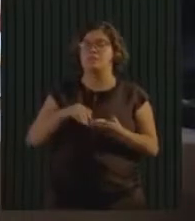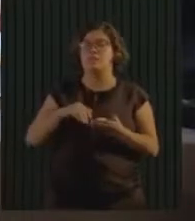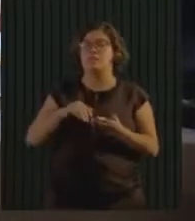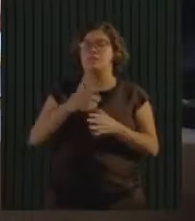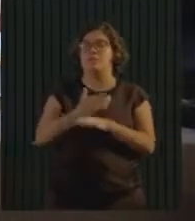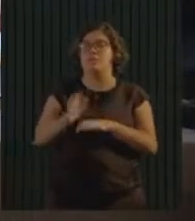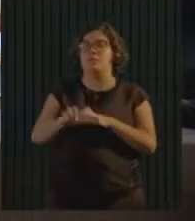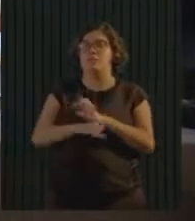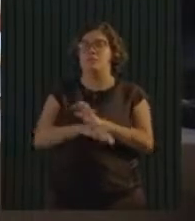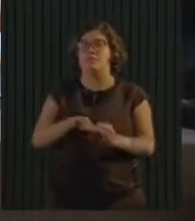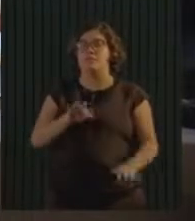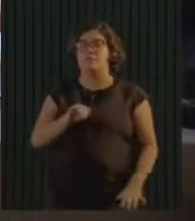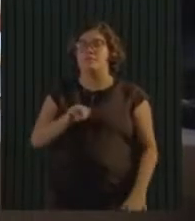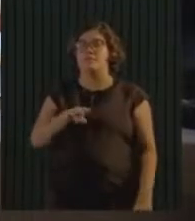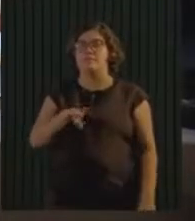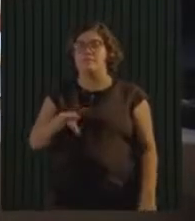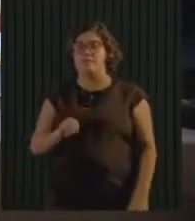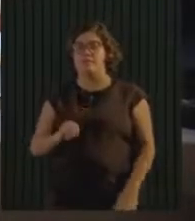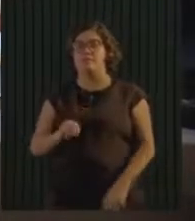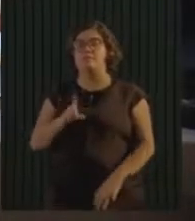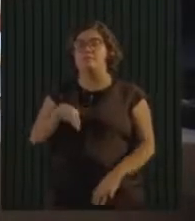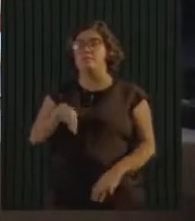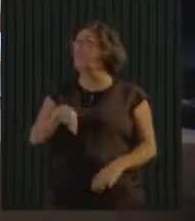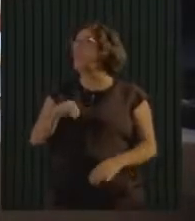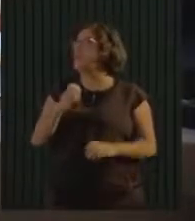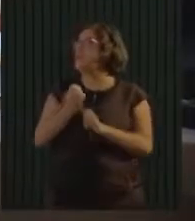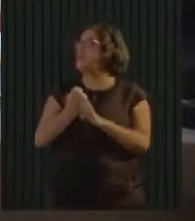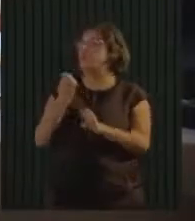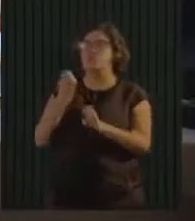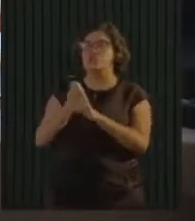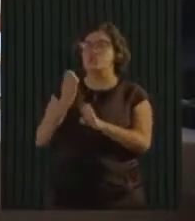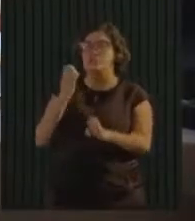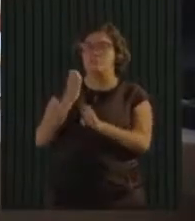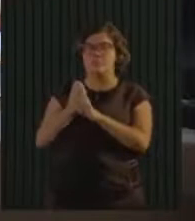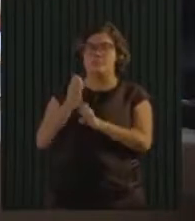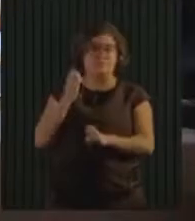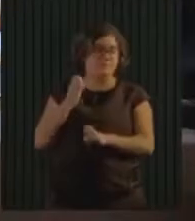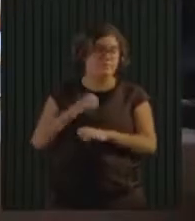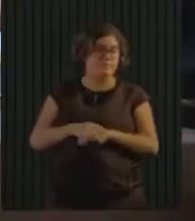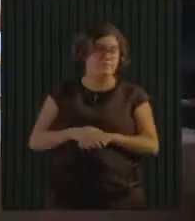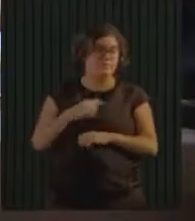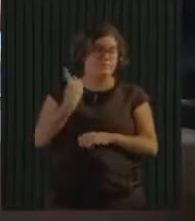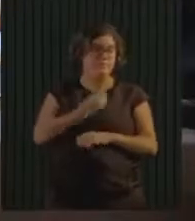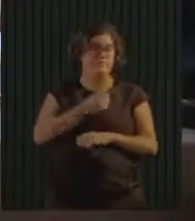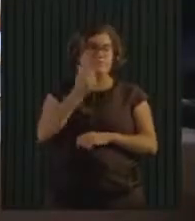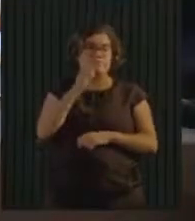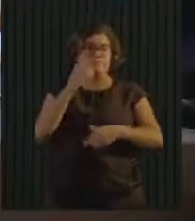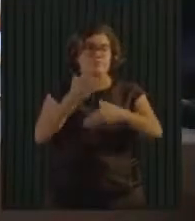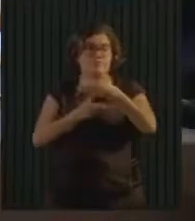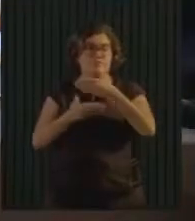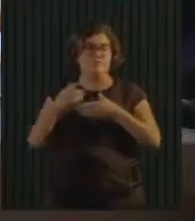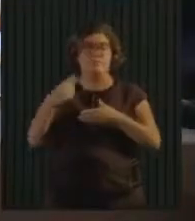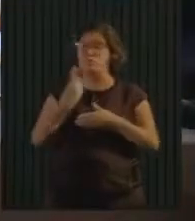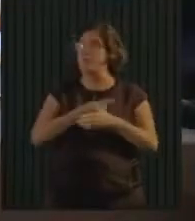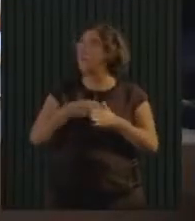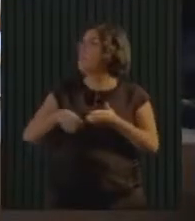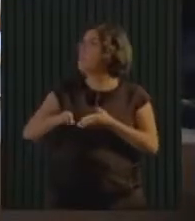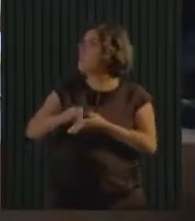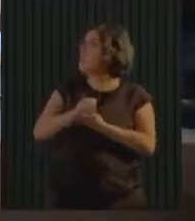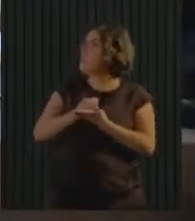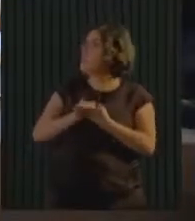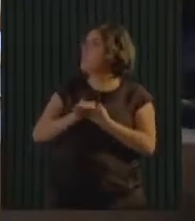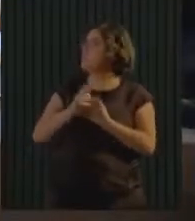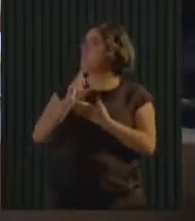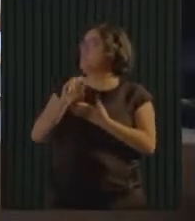Braga, e o secretário adjunto, Lucas Arruda, que é engenheiro sanitarista, vai poder compartilhar com vocês alguns dos nossos dados,